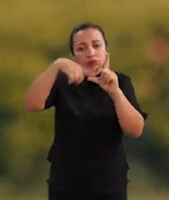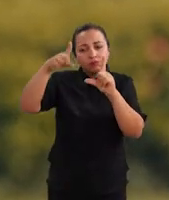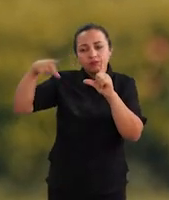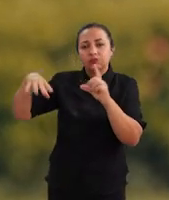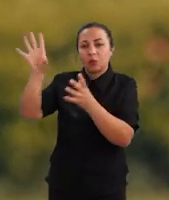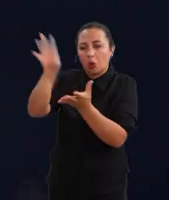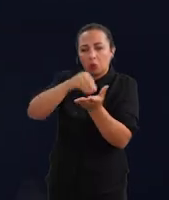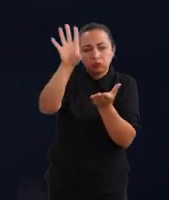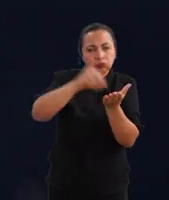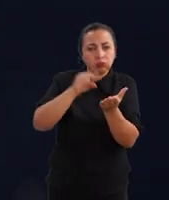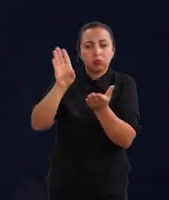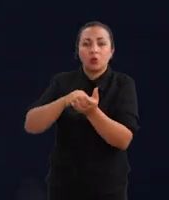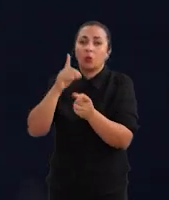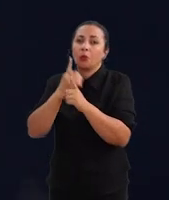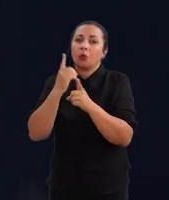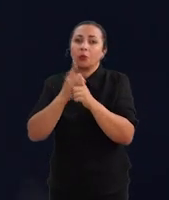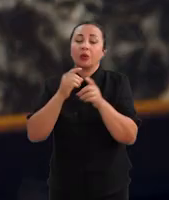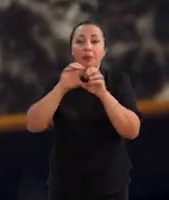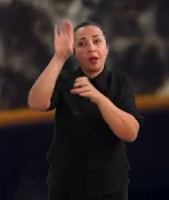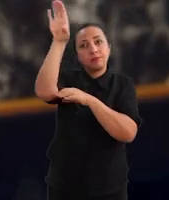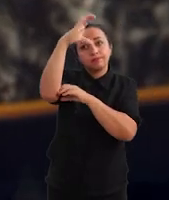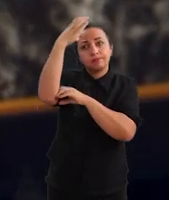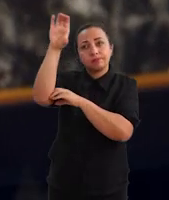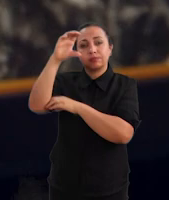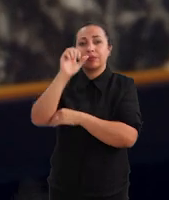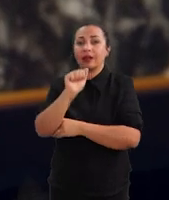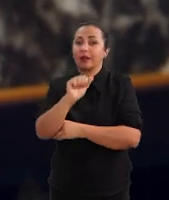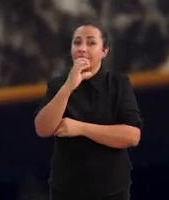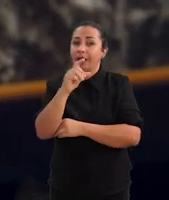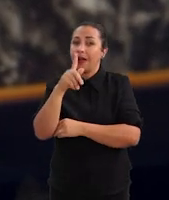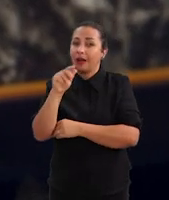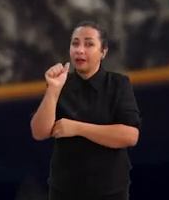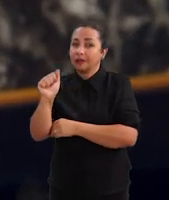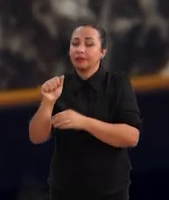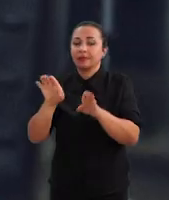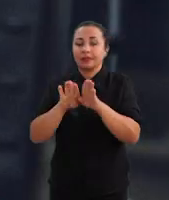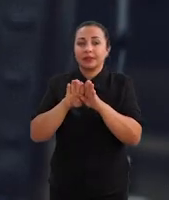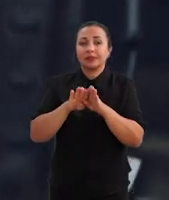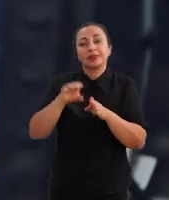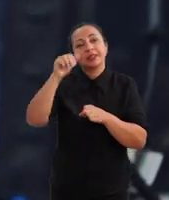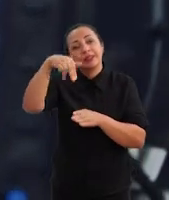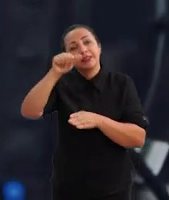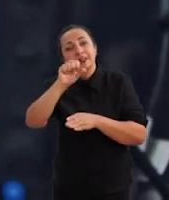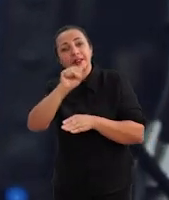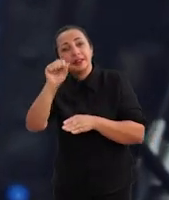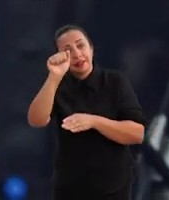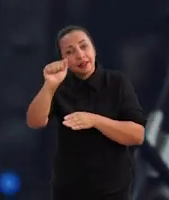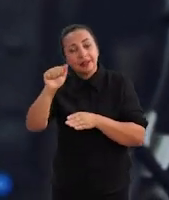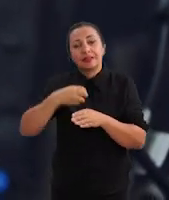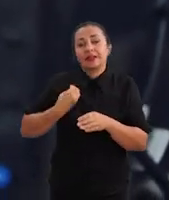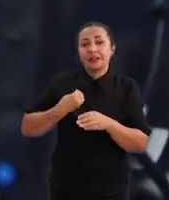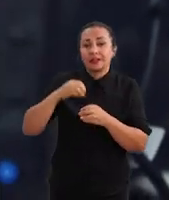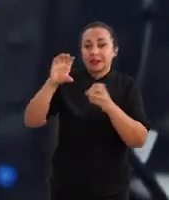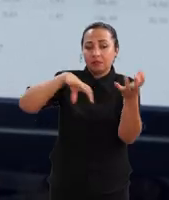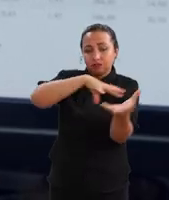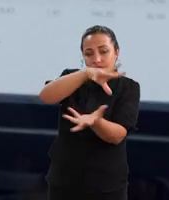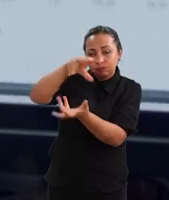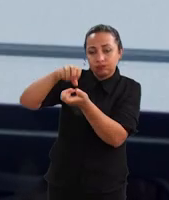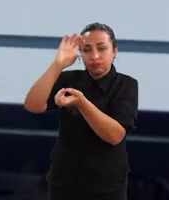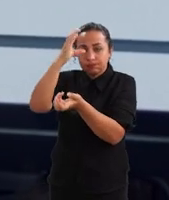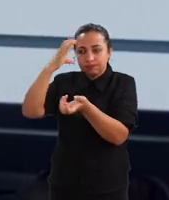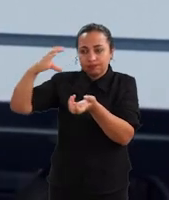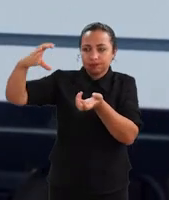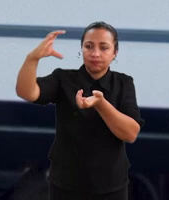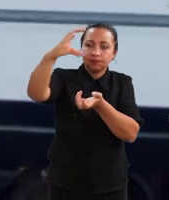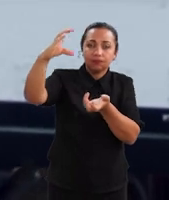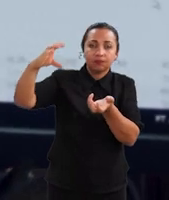coletou para esse estudo foram obtidos a partir do satélite Aqua, que é um satélite da NASA que está em órbita no nosso planeta, e ele